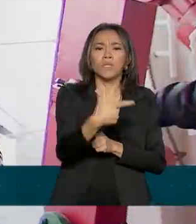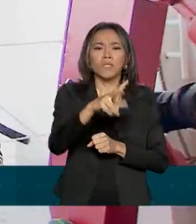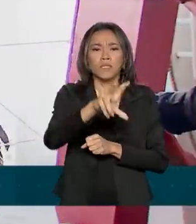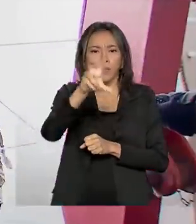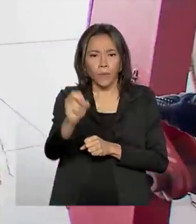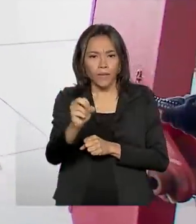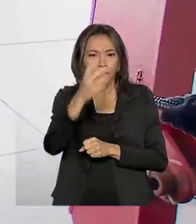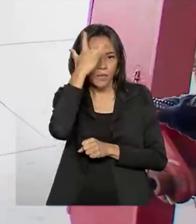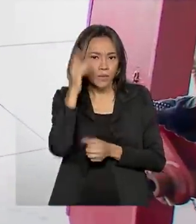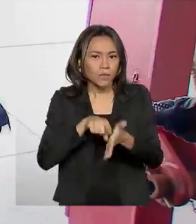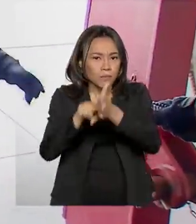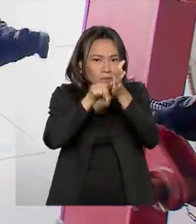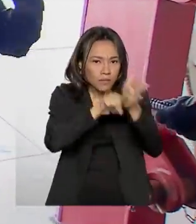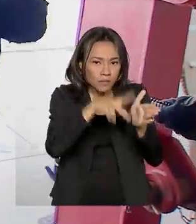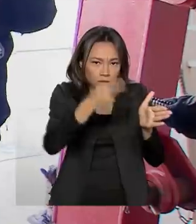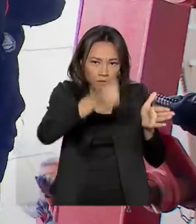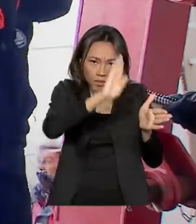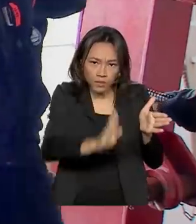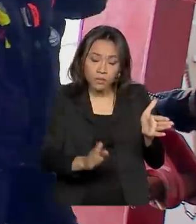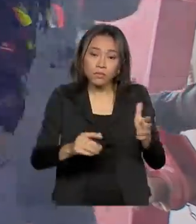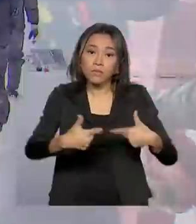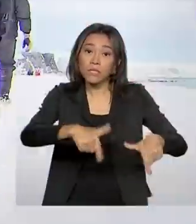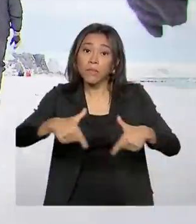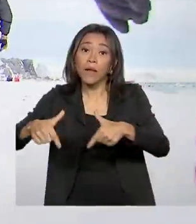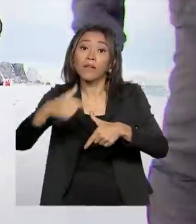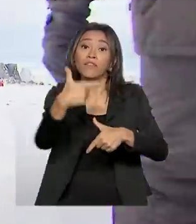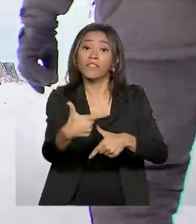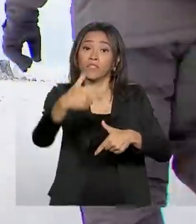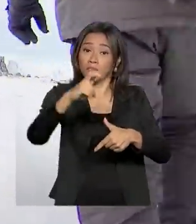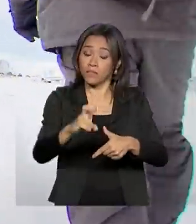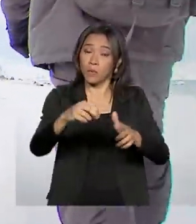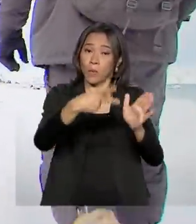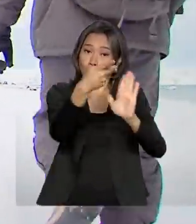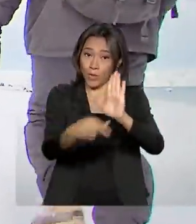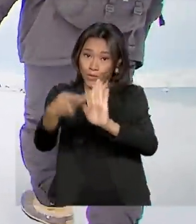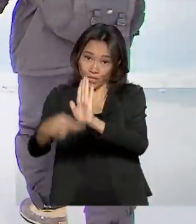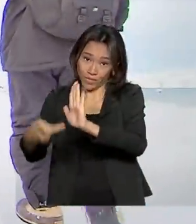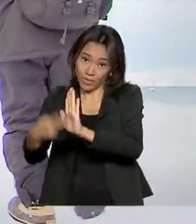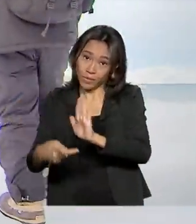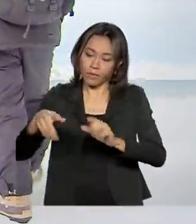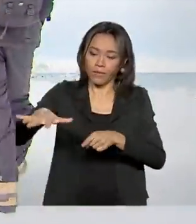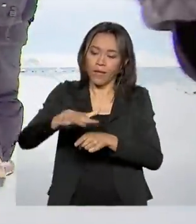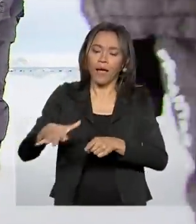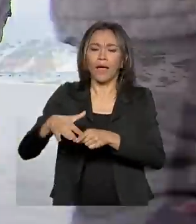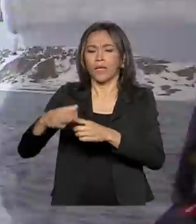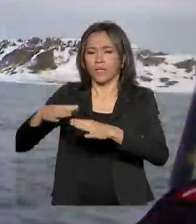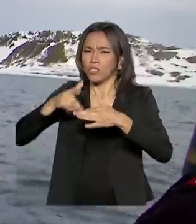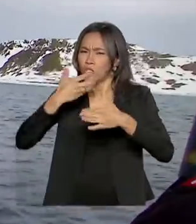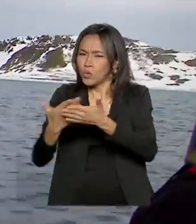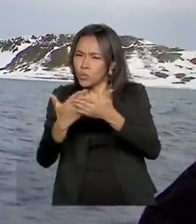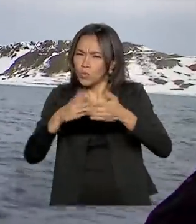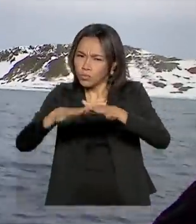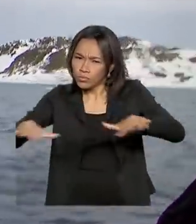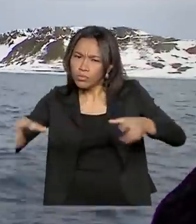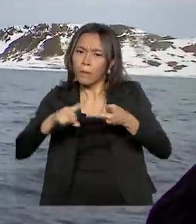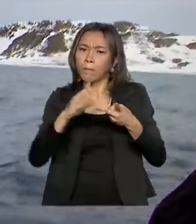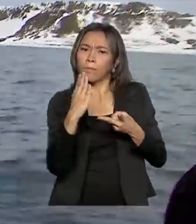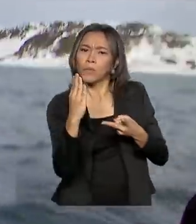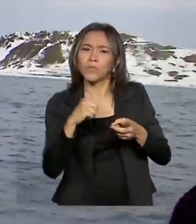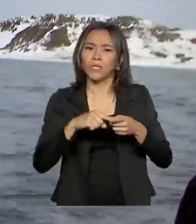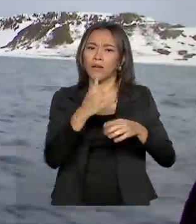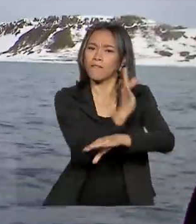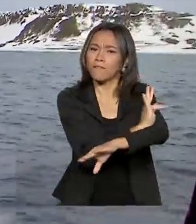brasileiros trabalharam em 25 projetos científicos na Antártica, nas áreas de oceanografia, biologia,